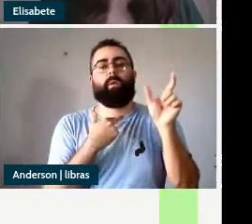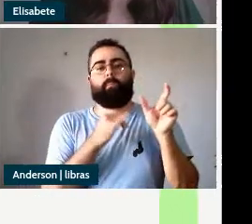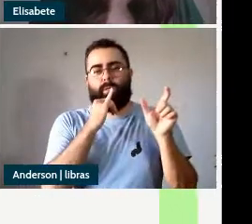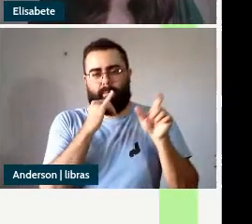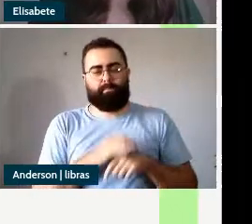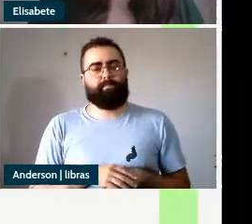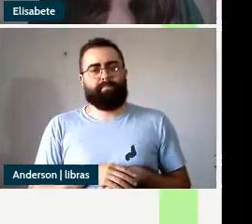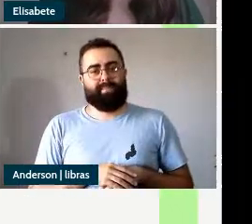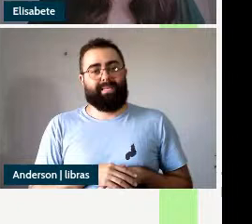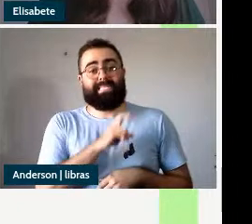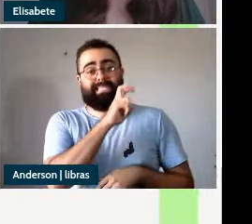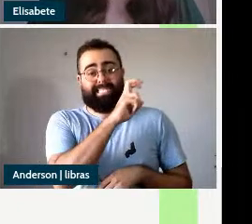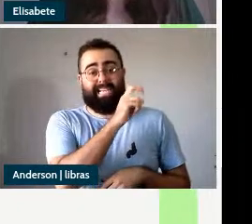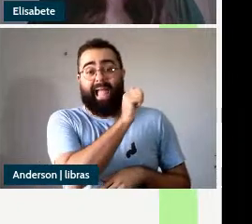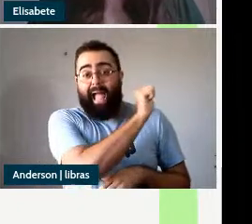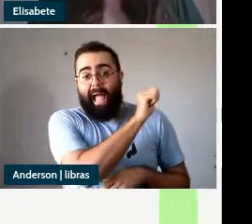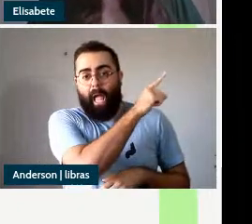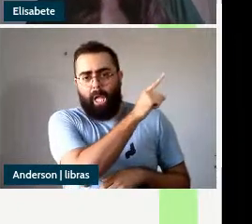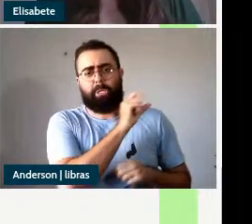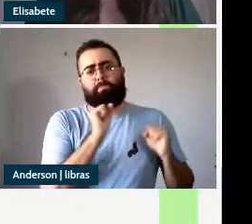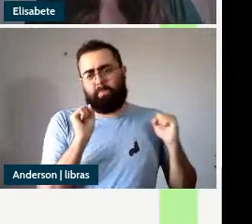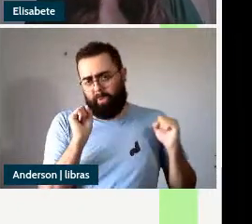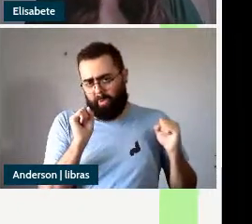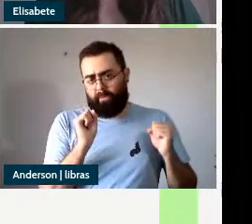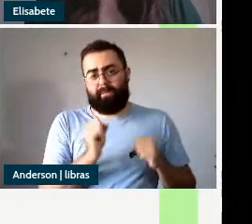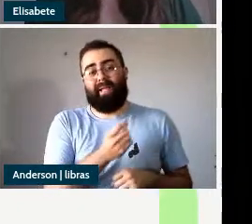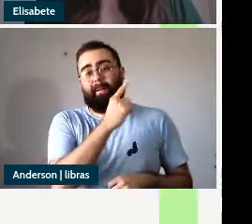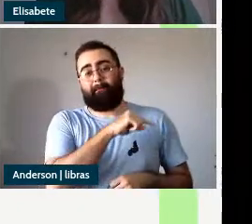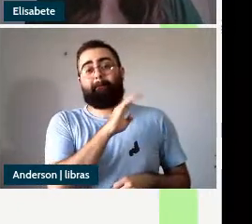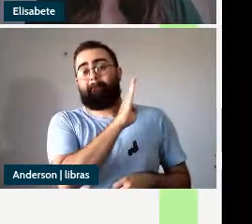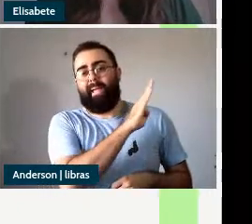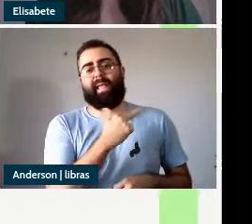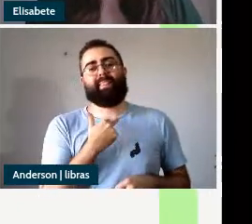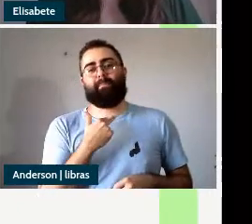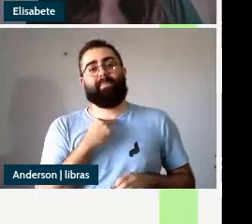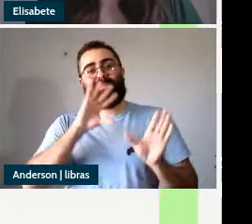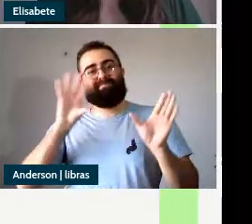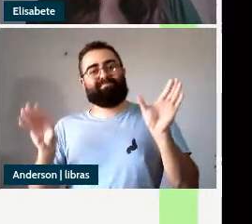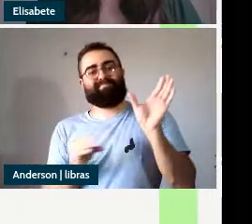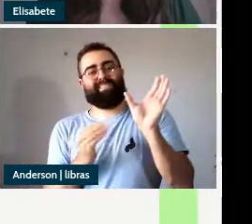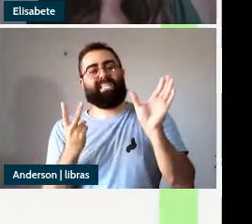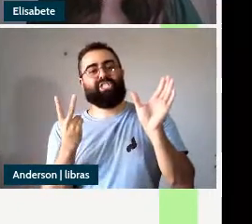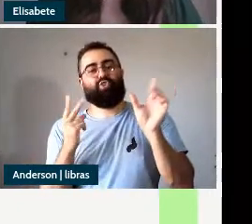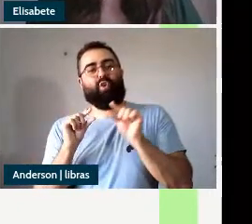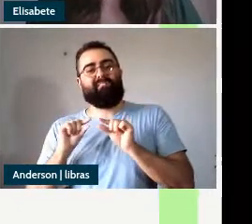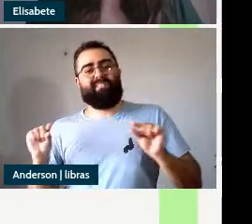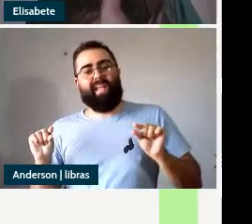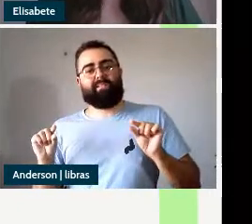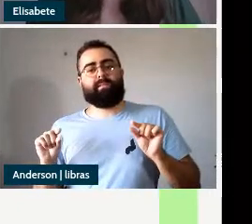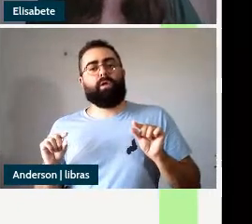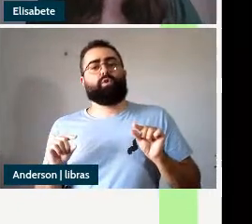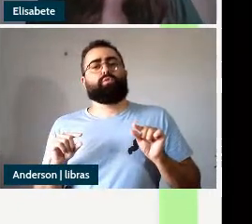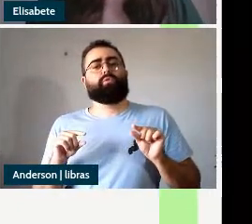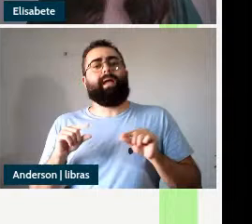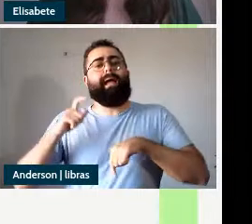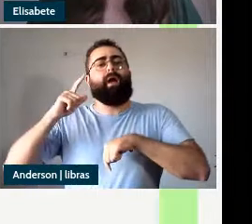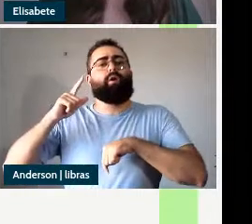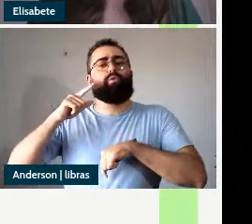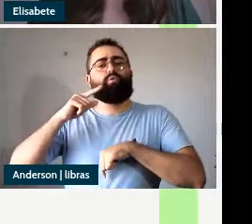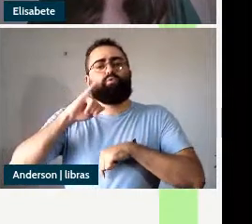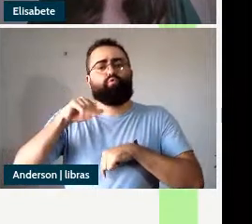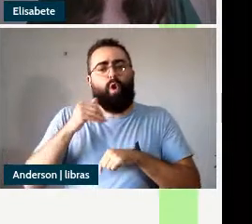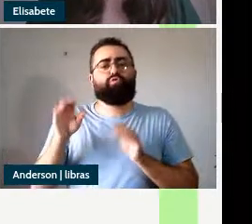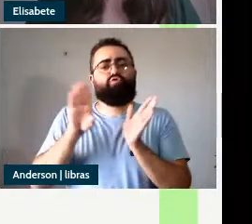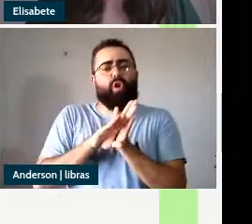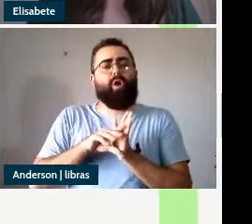cansado isso é diferente do que acontece no caso das construções de small clause complemento como essa que está em 6A eu